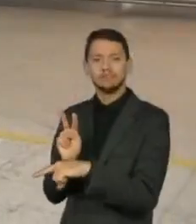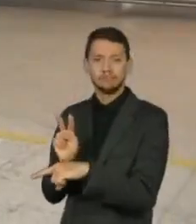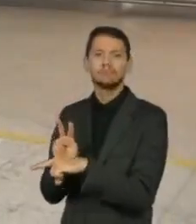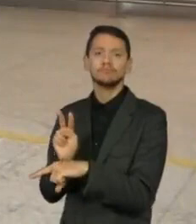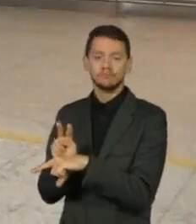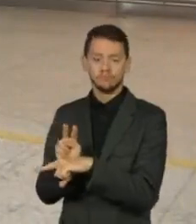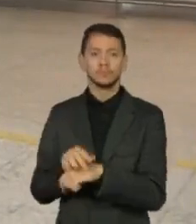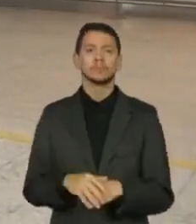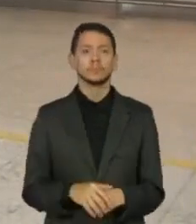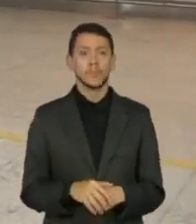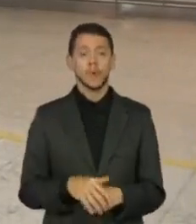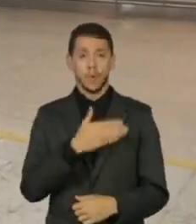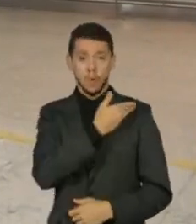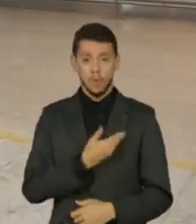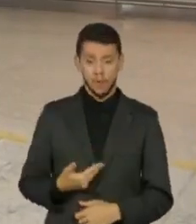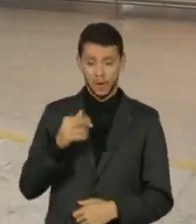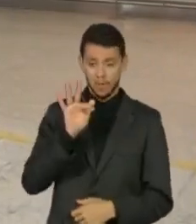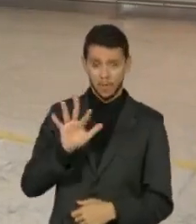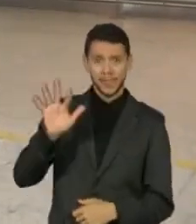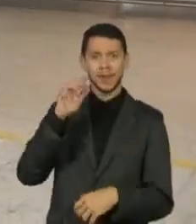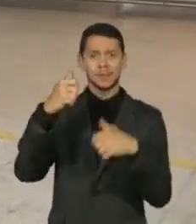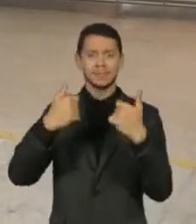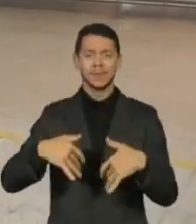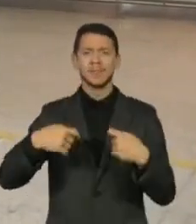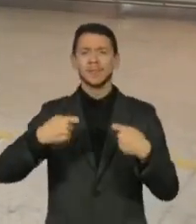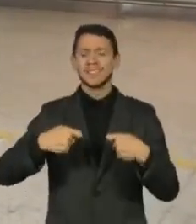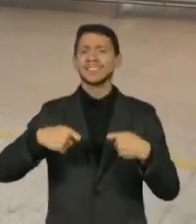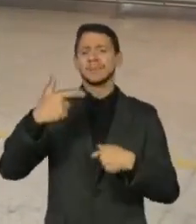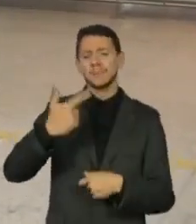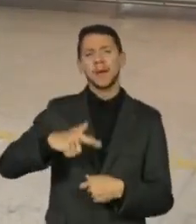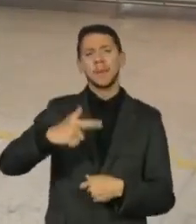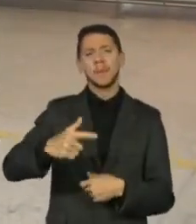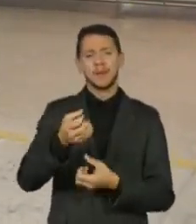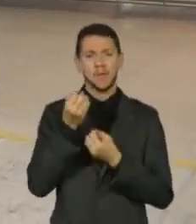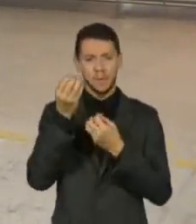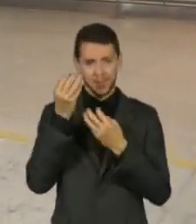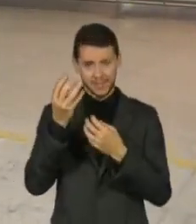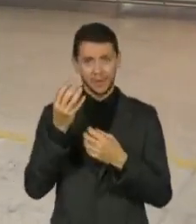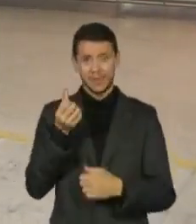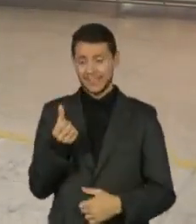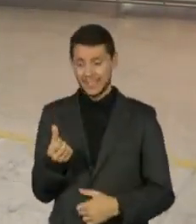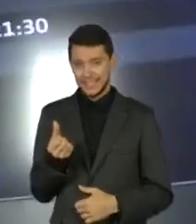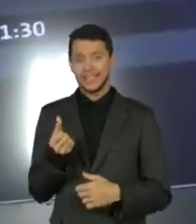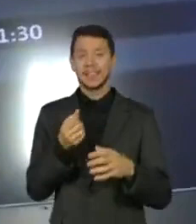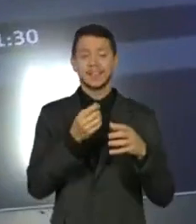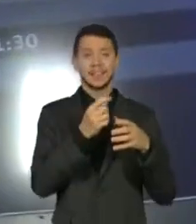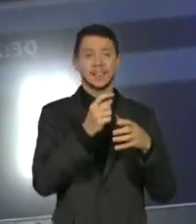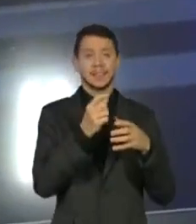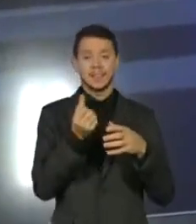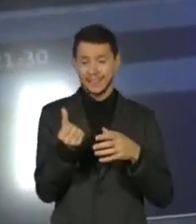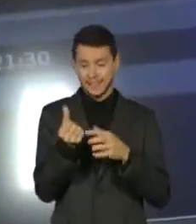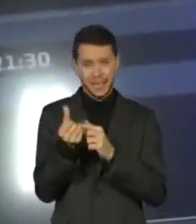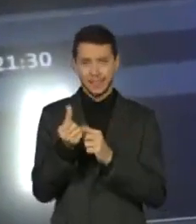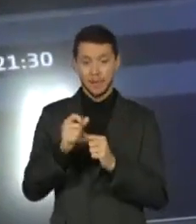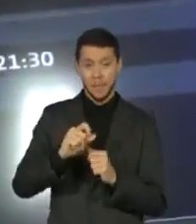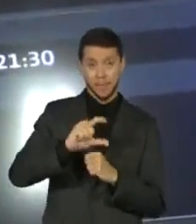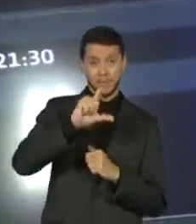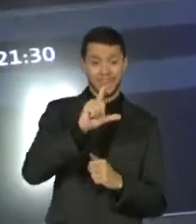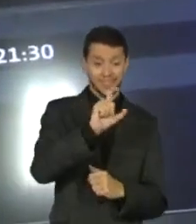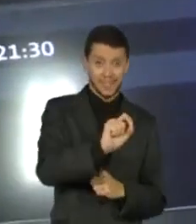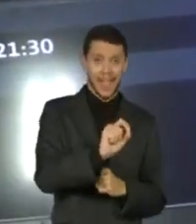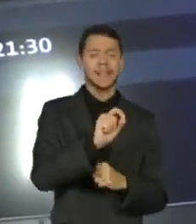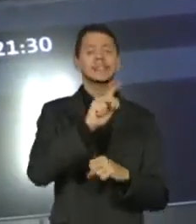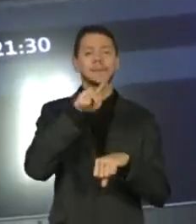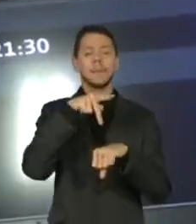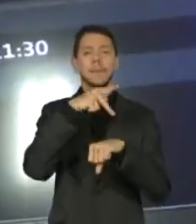anunciou que precisa de mais esclarecimentos antes de ampliar de seis para dez países a restrição de voos